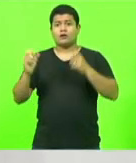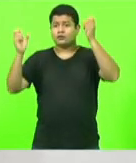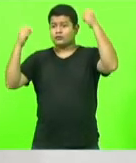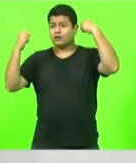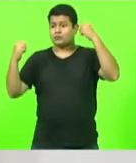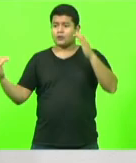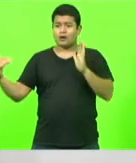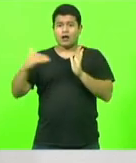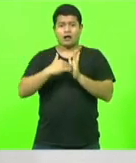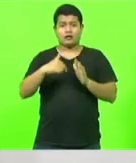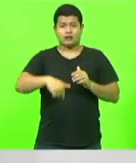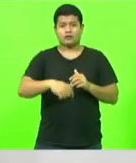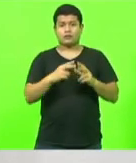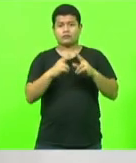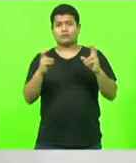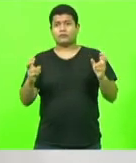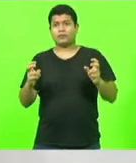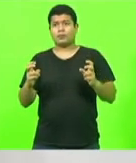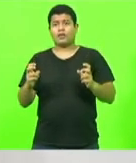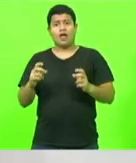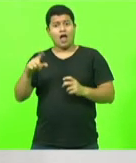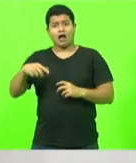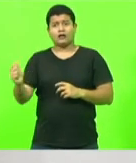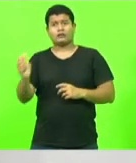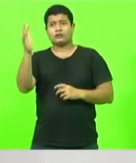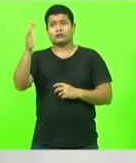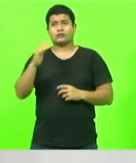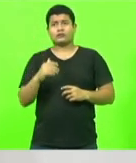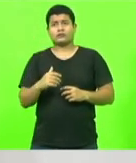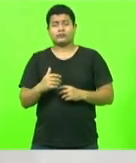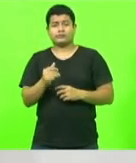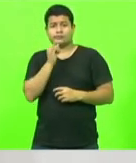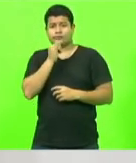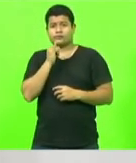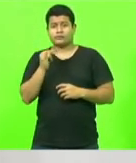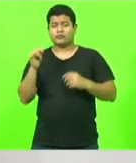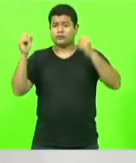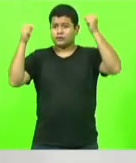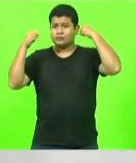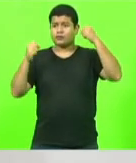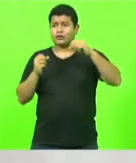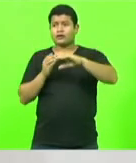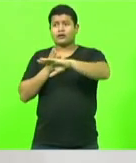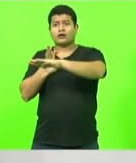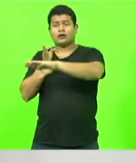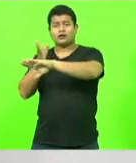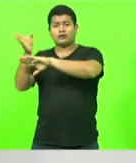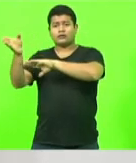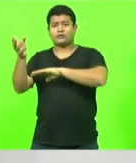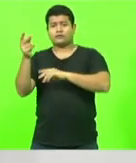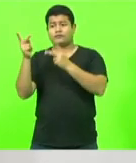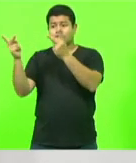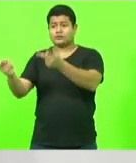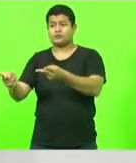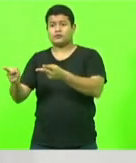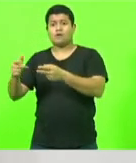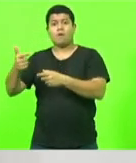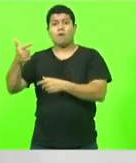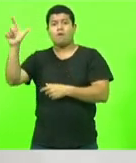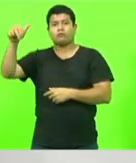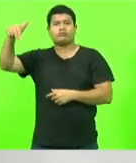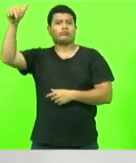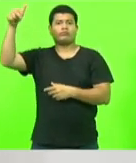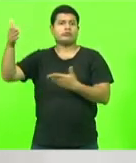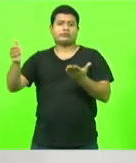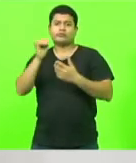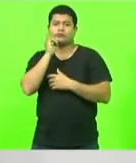Florianópolis, ele é mais caro do que ir de Chapecó para o Nordeste brasileiro, muito mais caro. Então, precisamos, de fato,